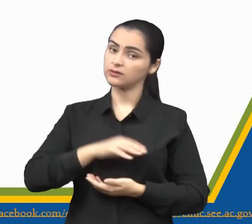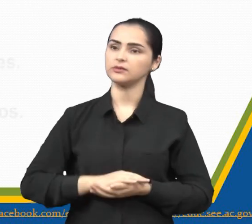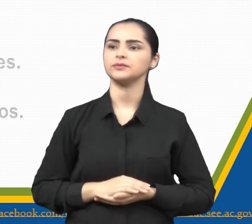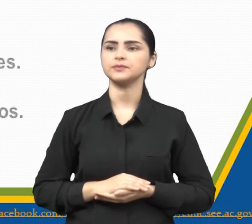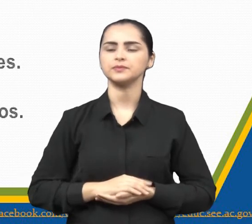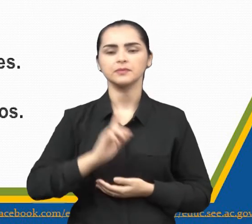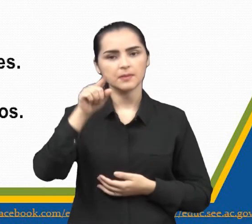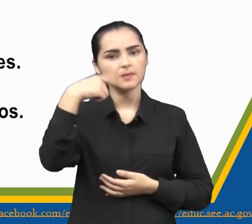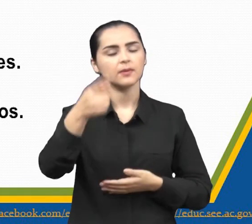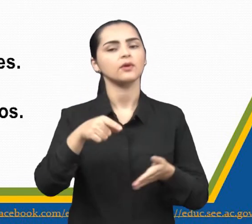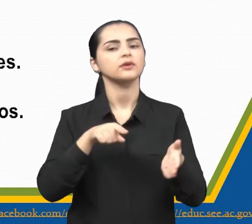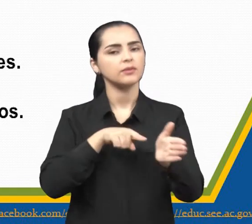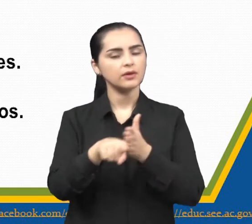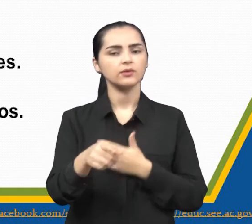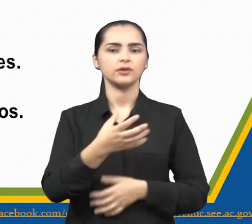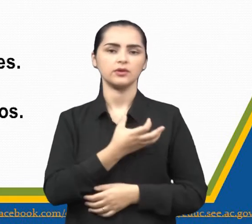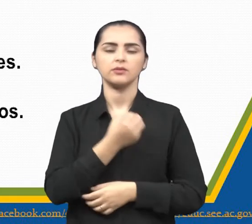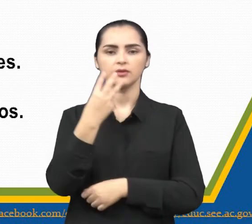questão. Questão 3.